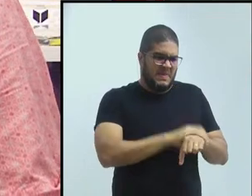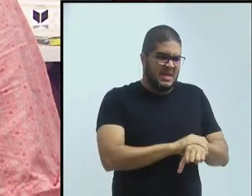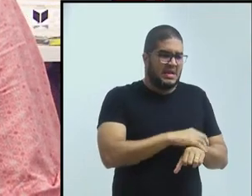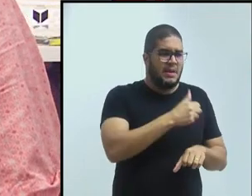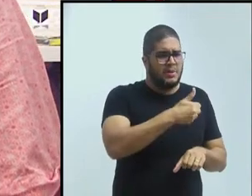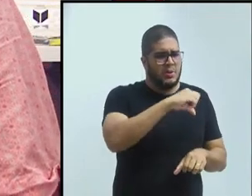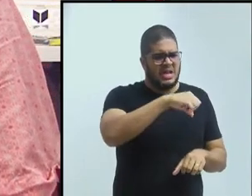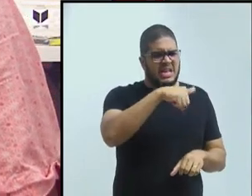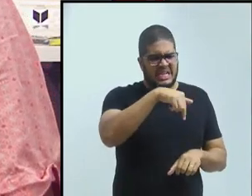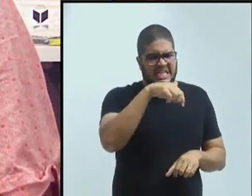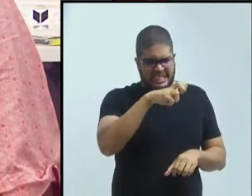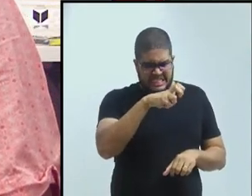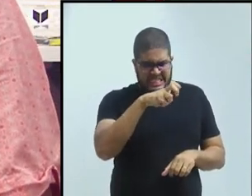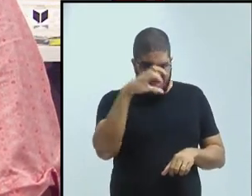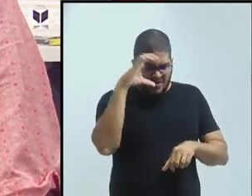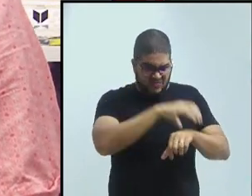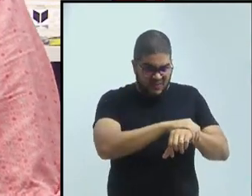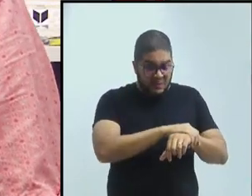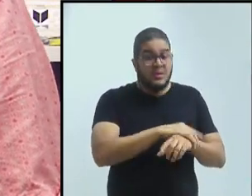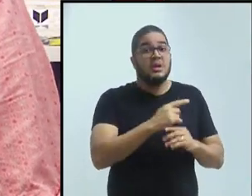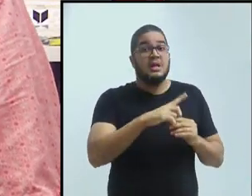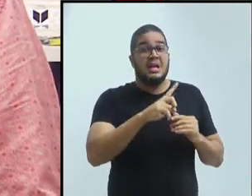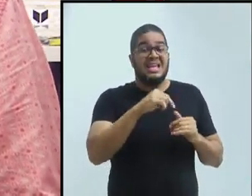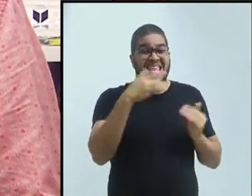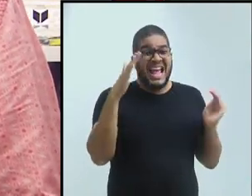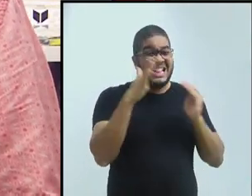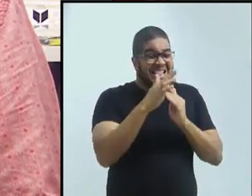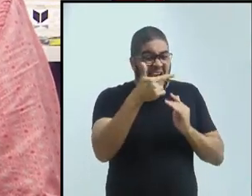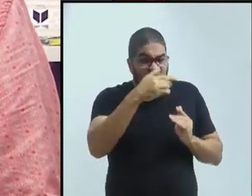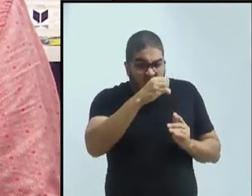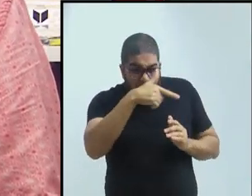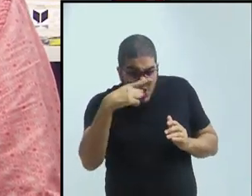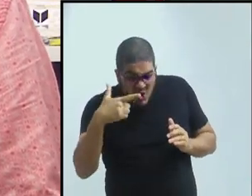nova ainda pegou a infância no meio da guerra.